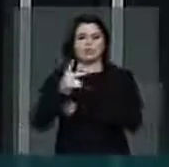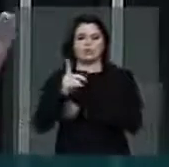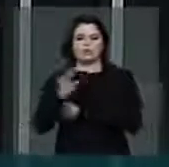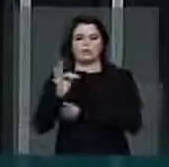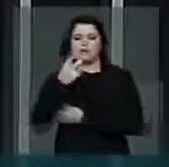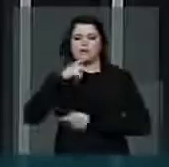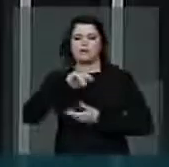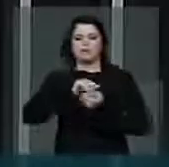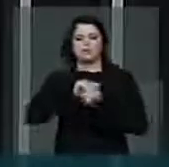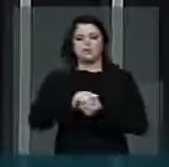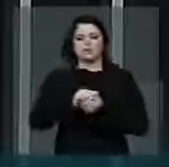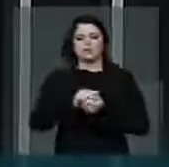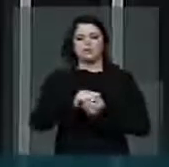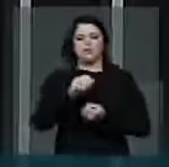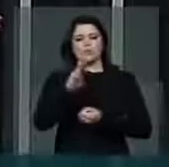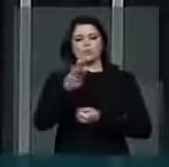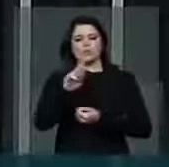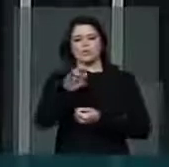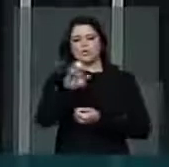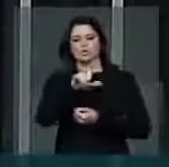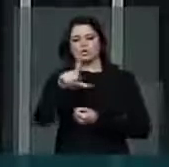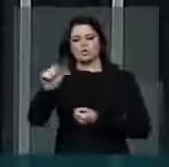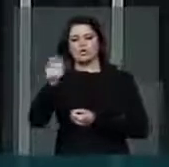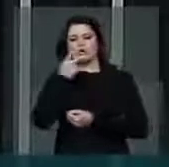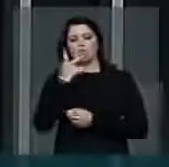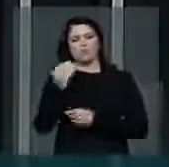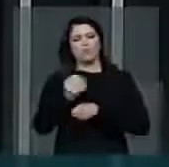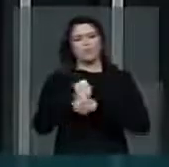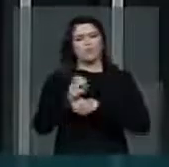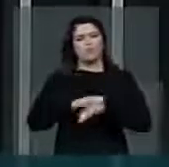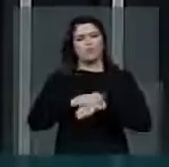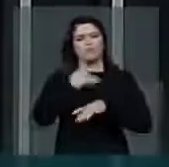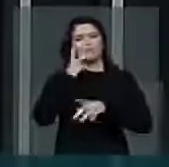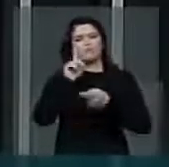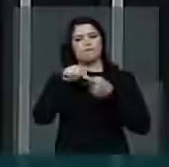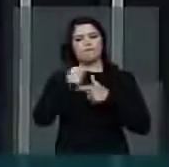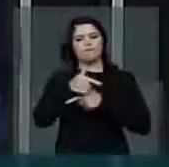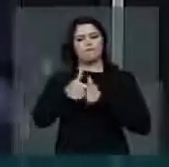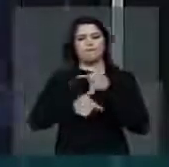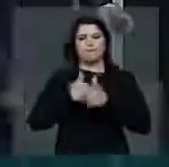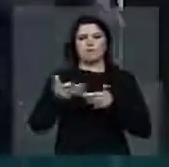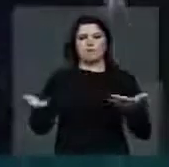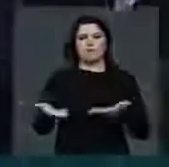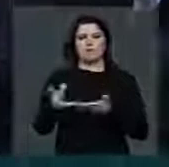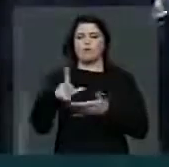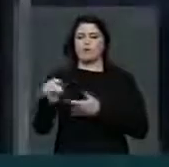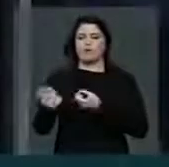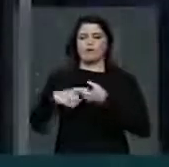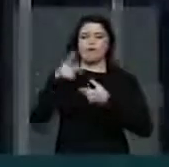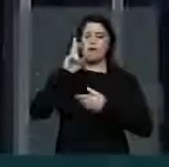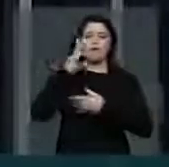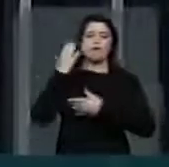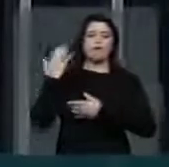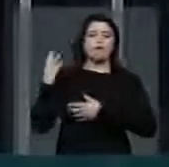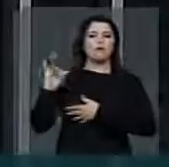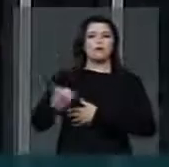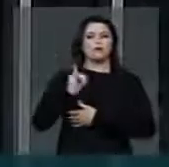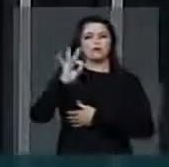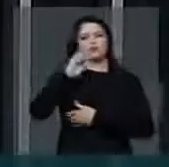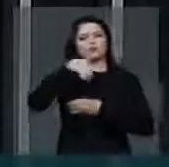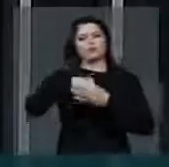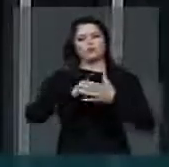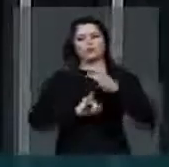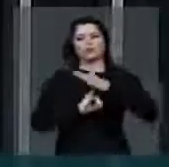nosso saudoso líder, Brizola, durante muito tempo e tem a grande missão de resgatar a importância